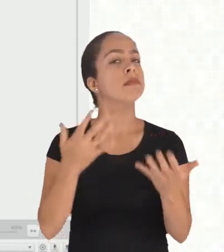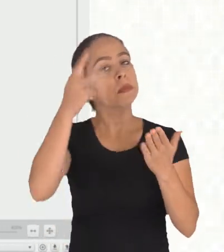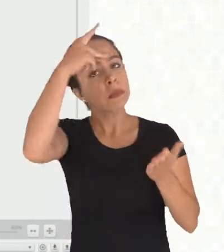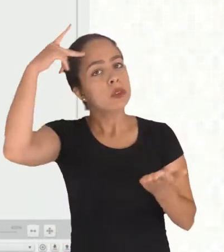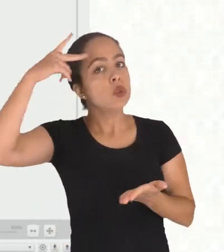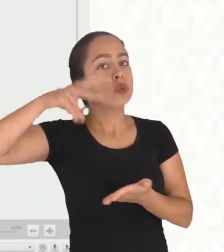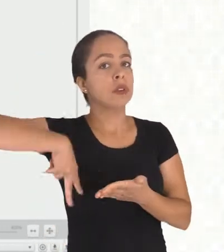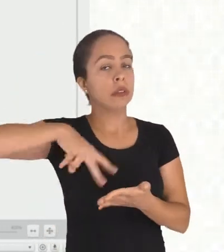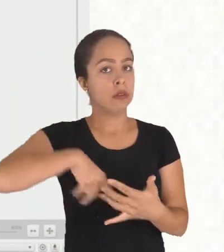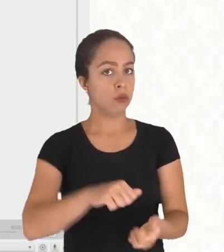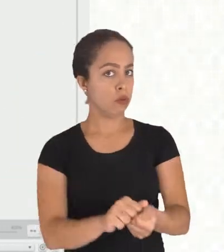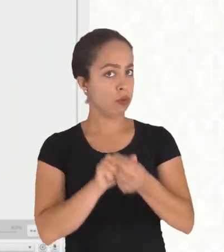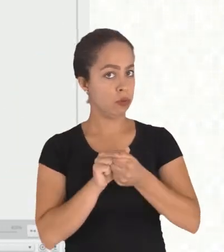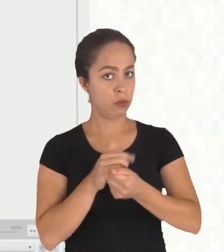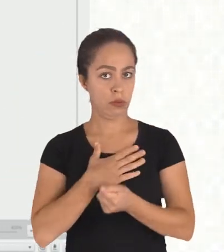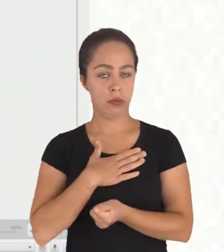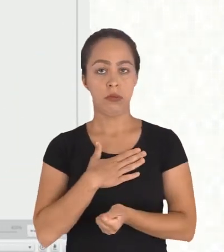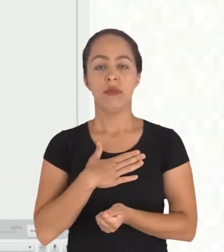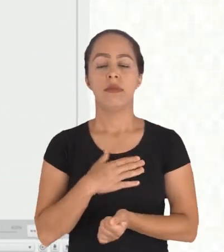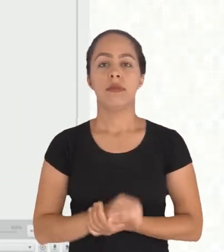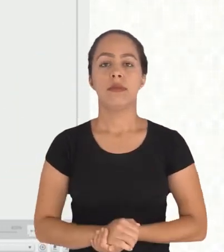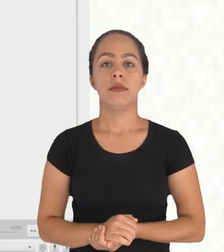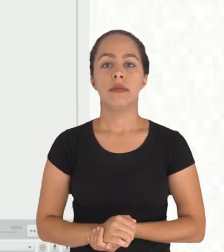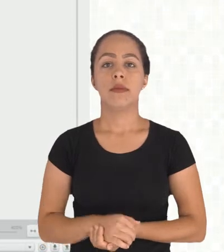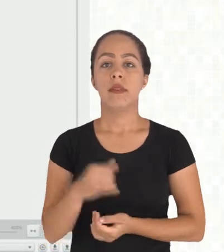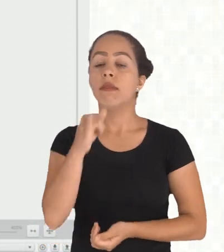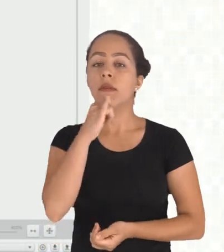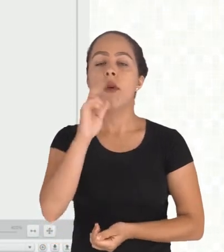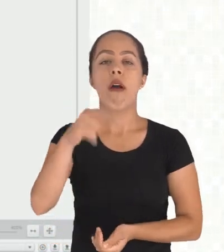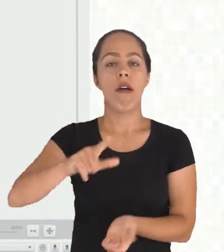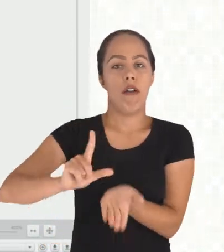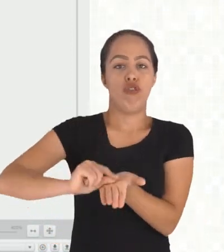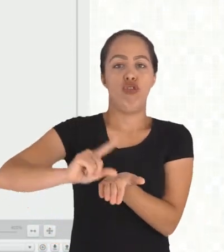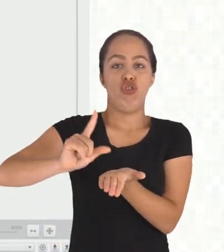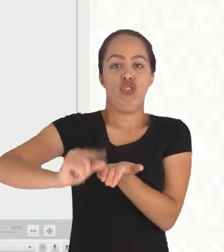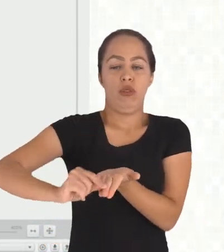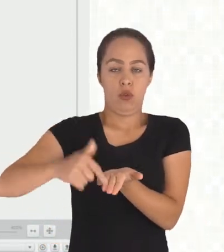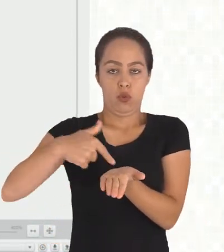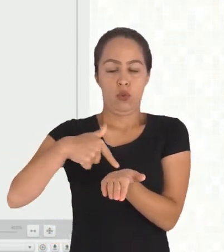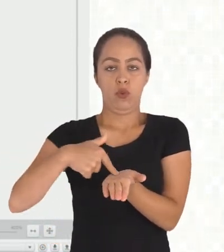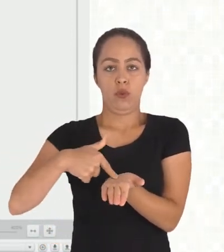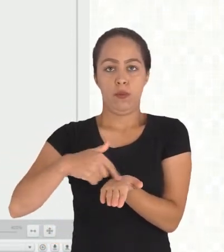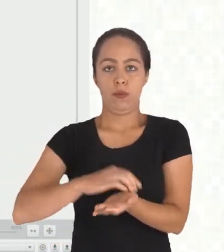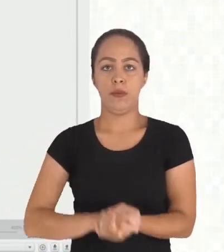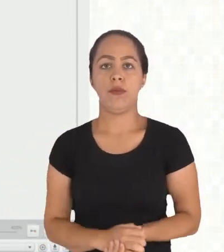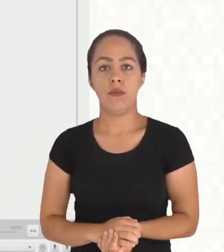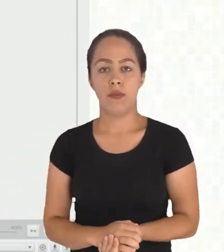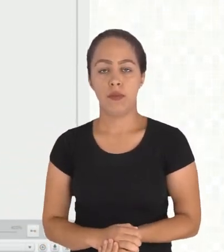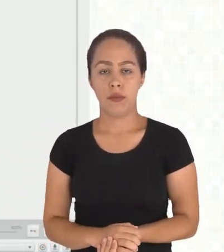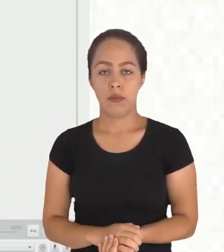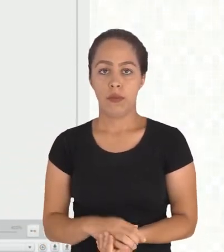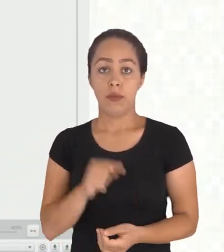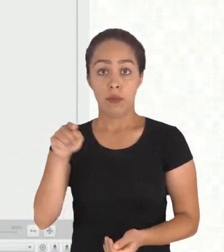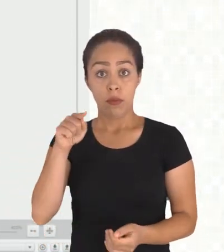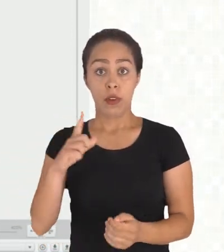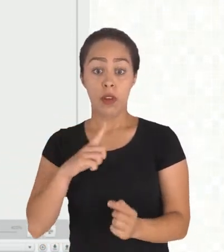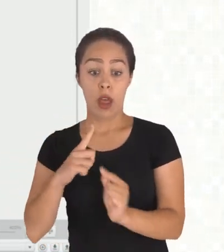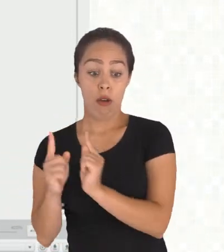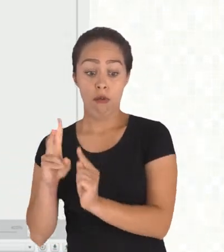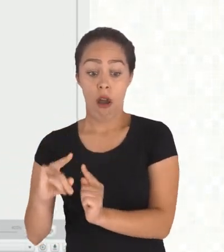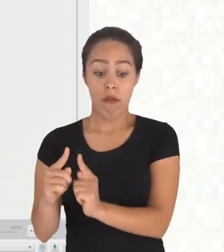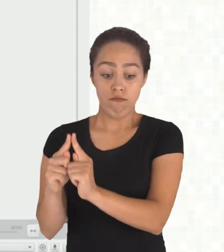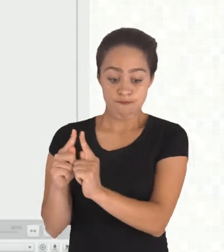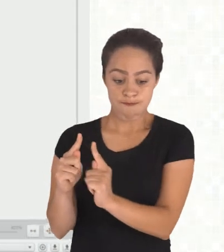vamos carregar o arquivo digamos que seja um texto que eu quero que as pessoas leiam junto comigo é um